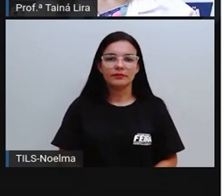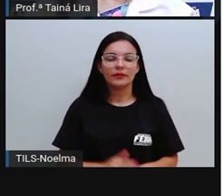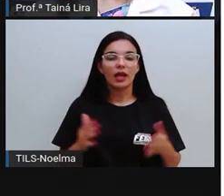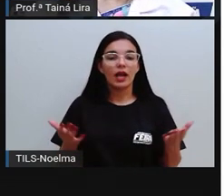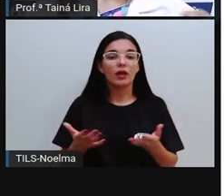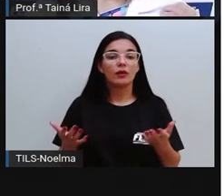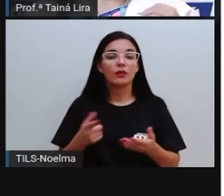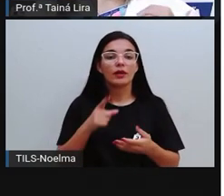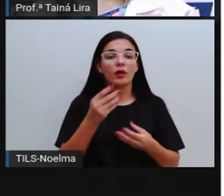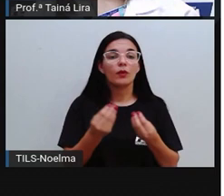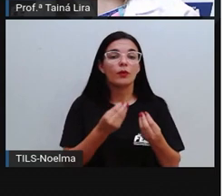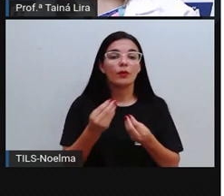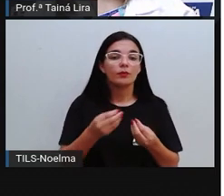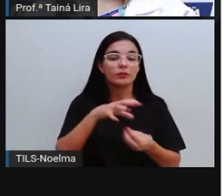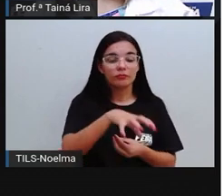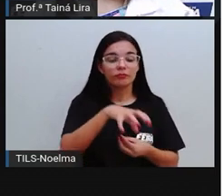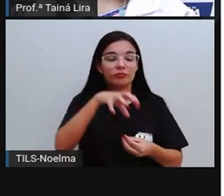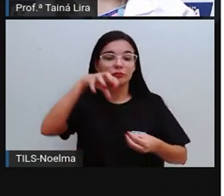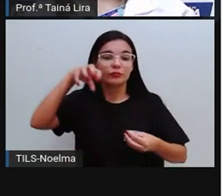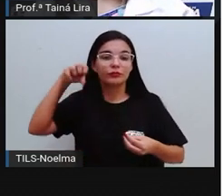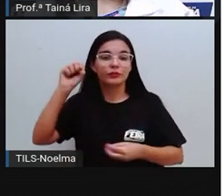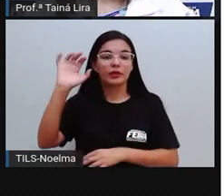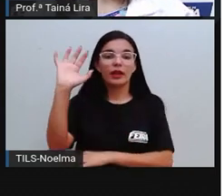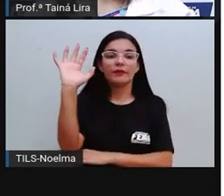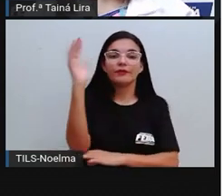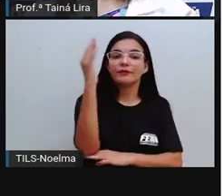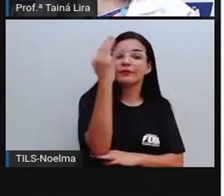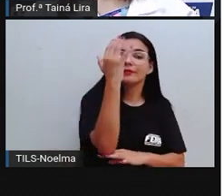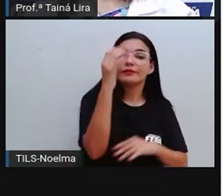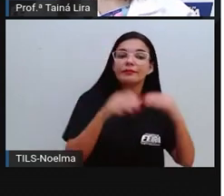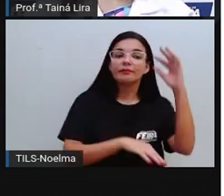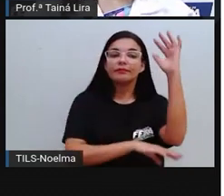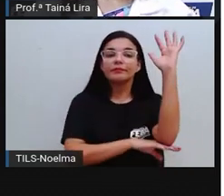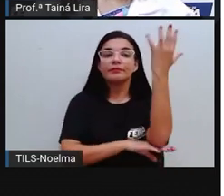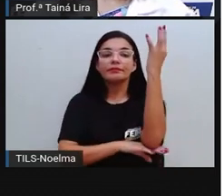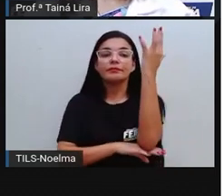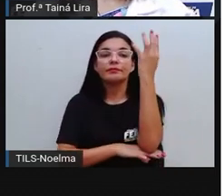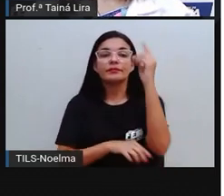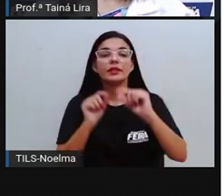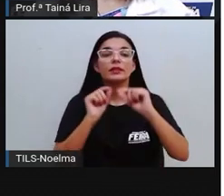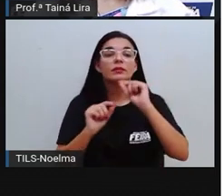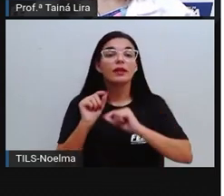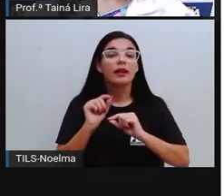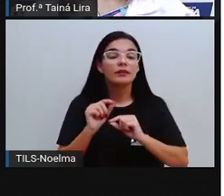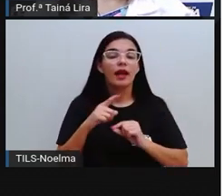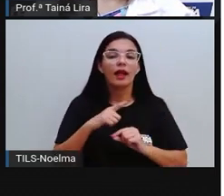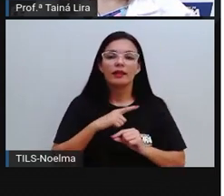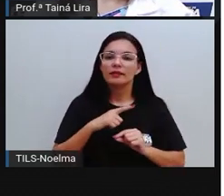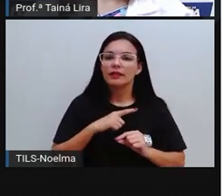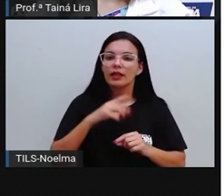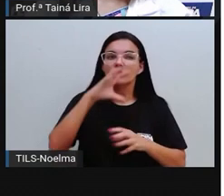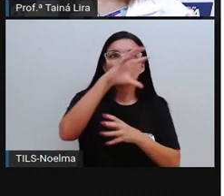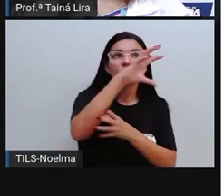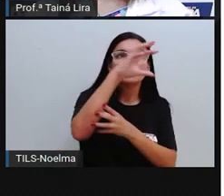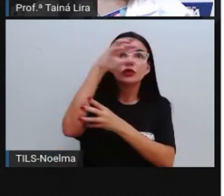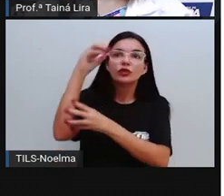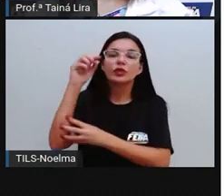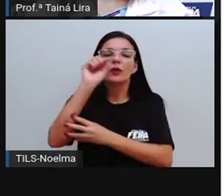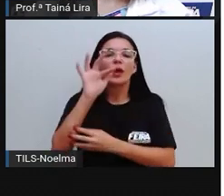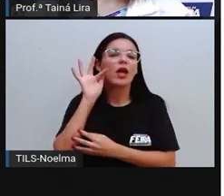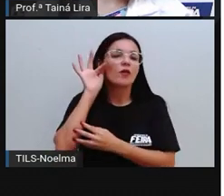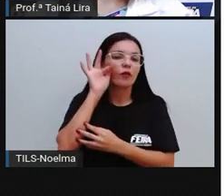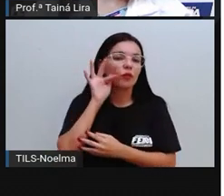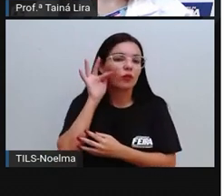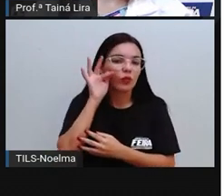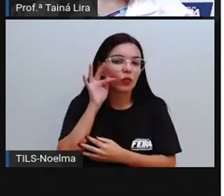Já o extrativismo vegetal, olha lá, consiste em recolher frutos, madeira e raízes da